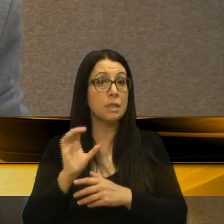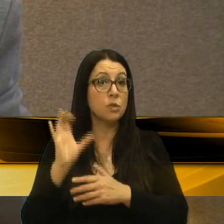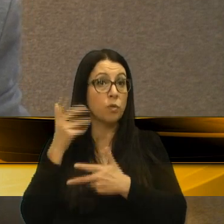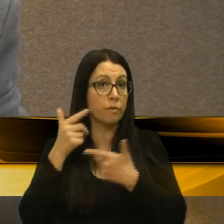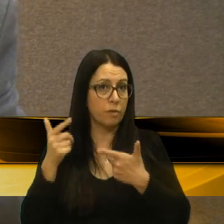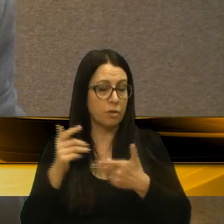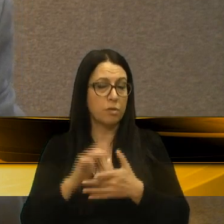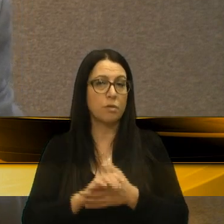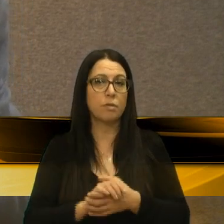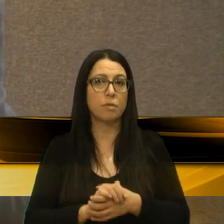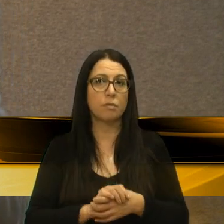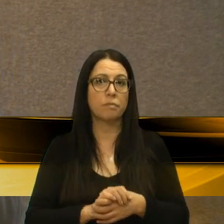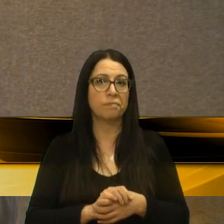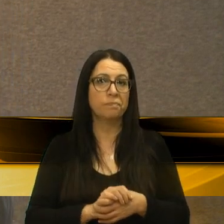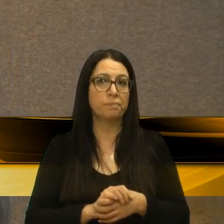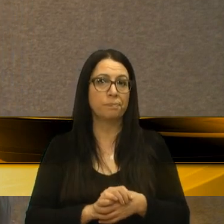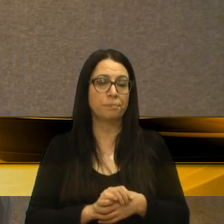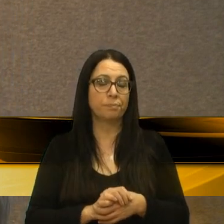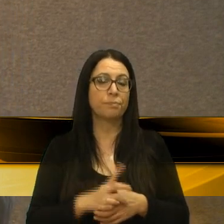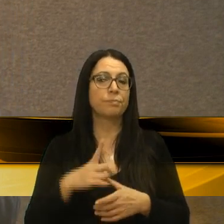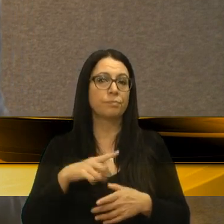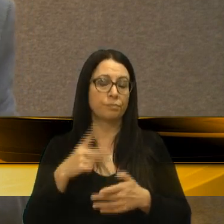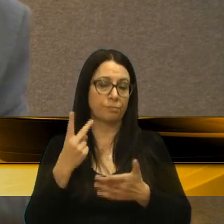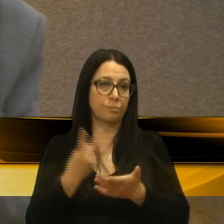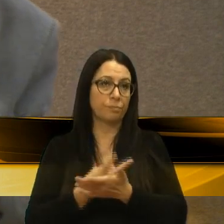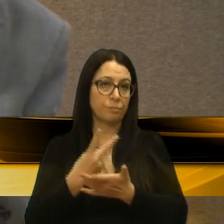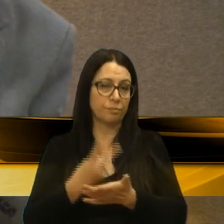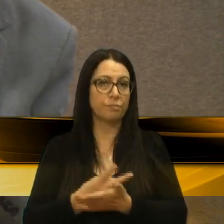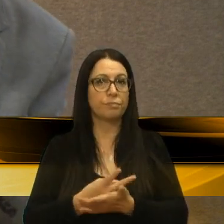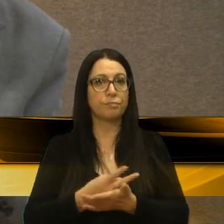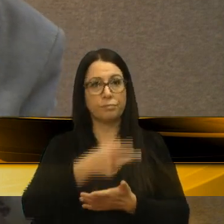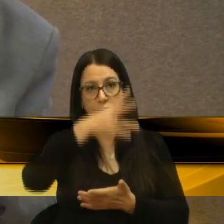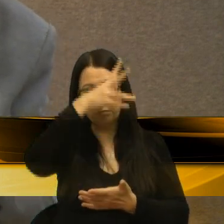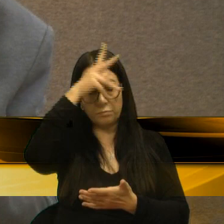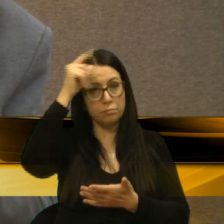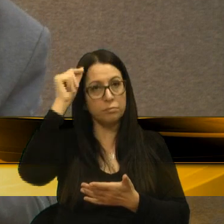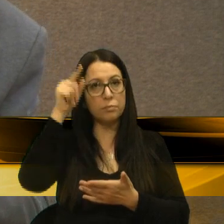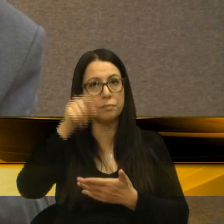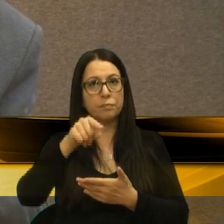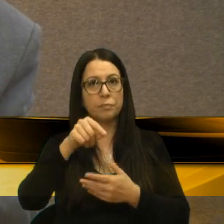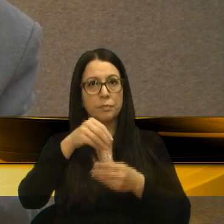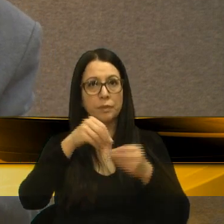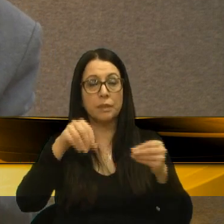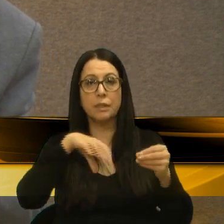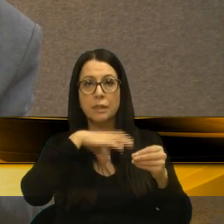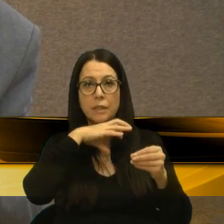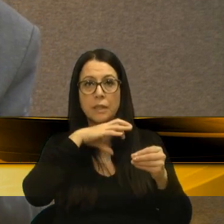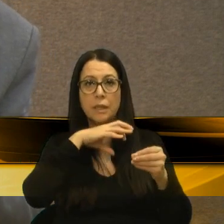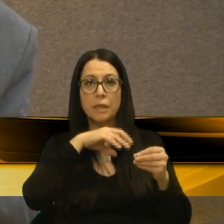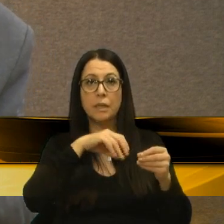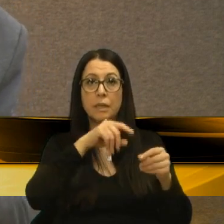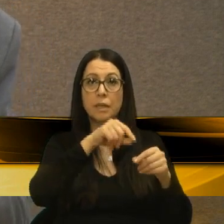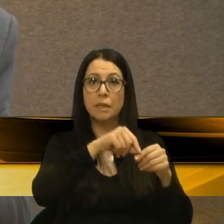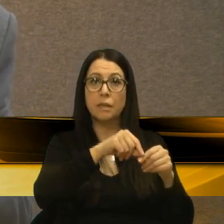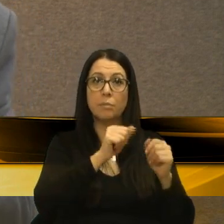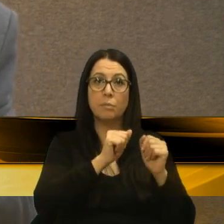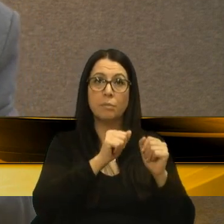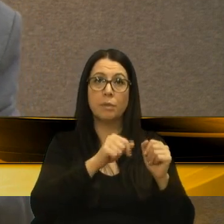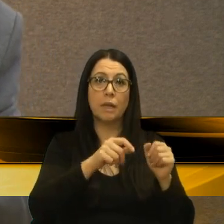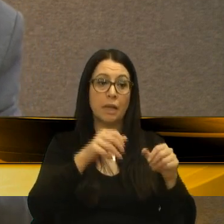questão, porque houve um erro aí da Prefeitura em passar a área verde, passou a rua junto